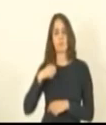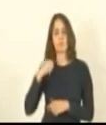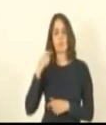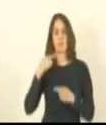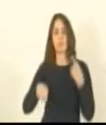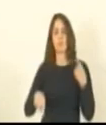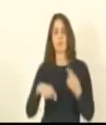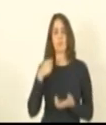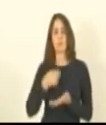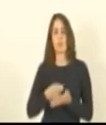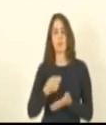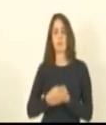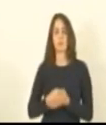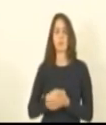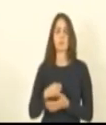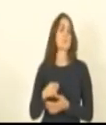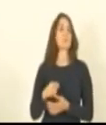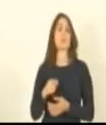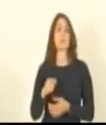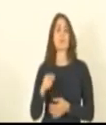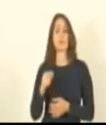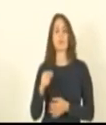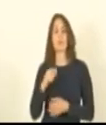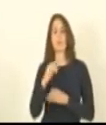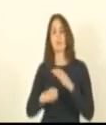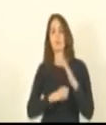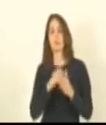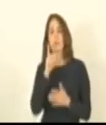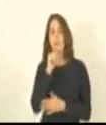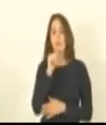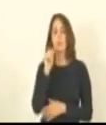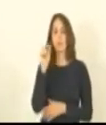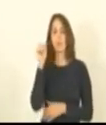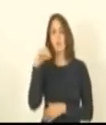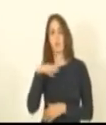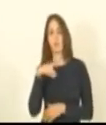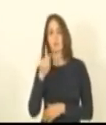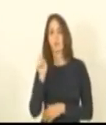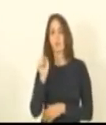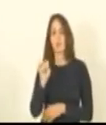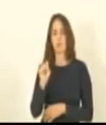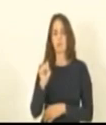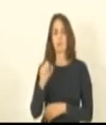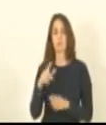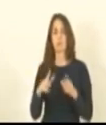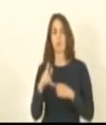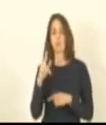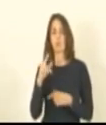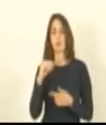de religação de empresas prestadores de serviços públicos de água luz e gás em caso de corte de falta de pagamento